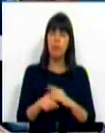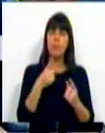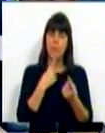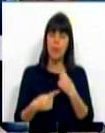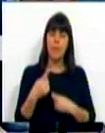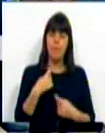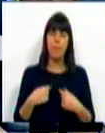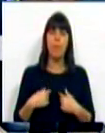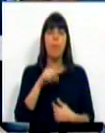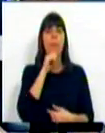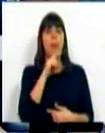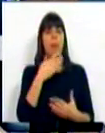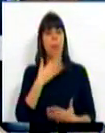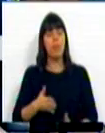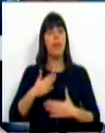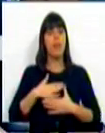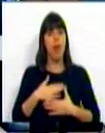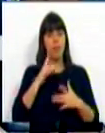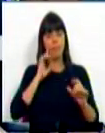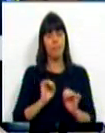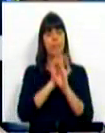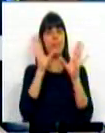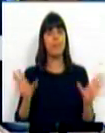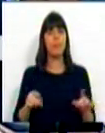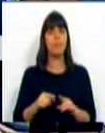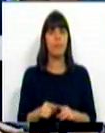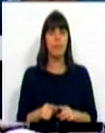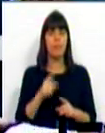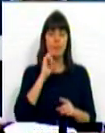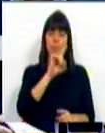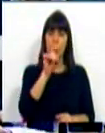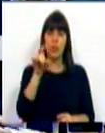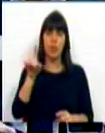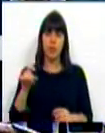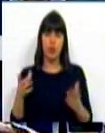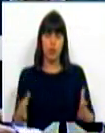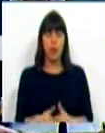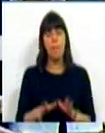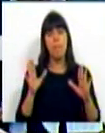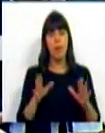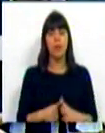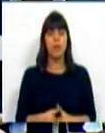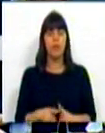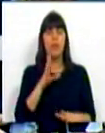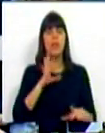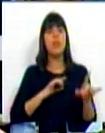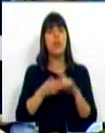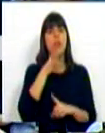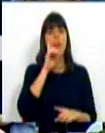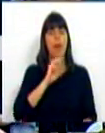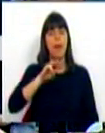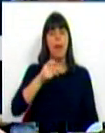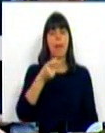perguntas e a oportunidade que me dão para esclarecer estas questões. Mas, Sra. Deputada